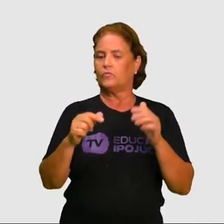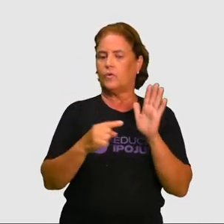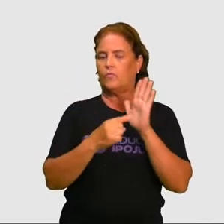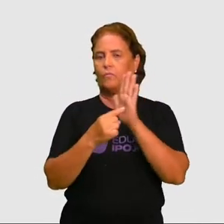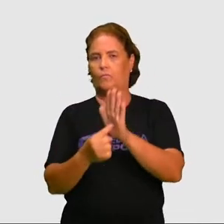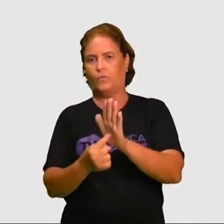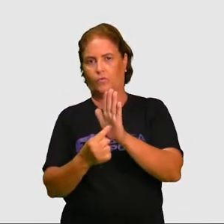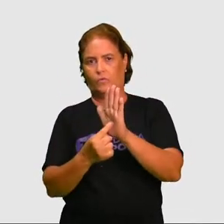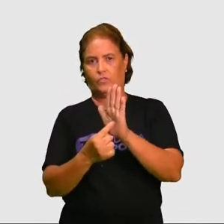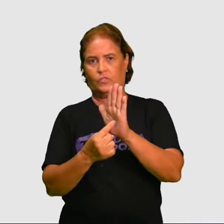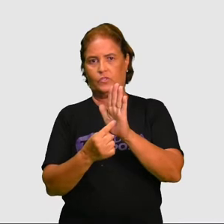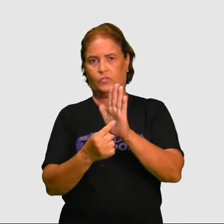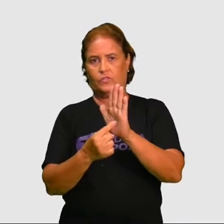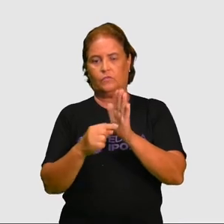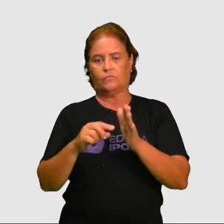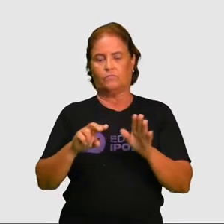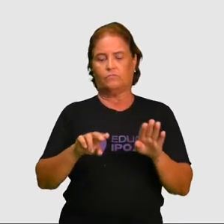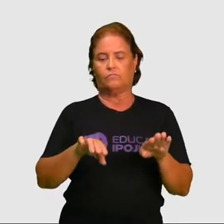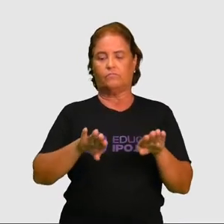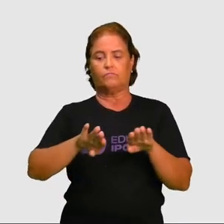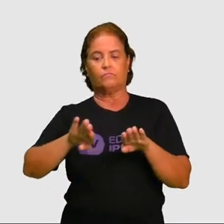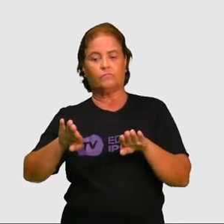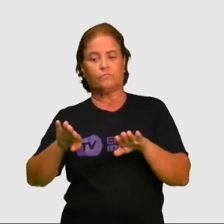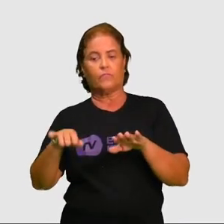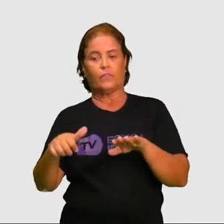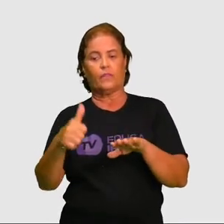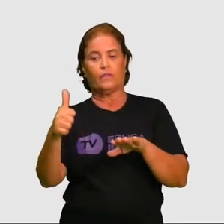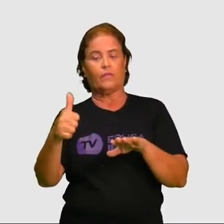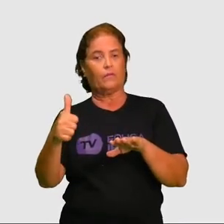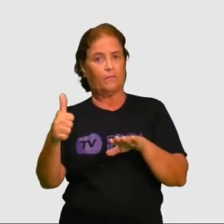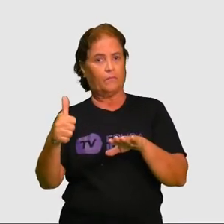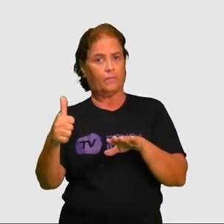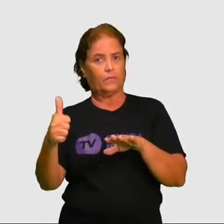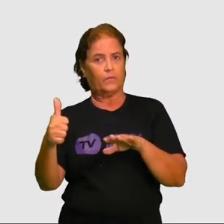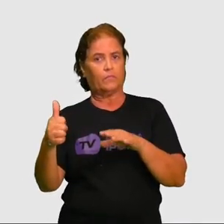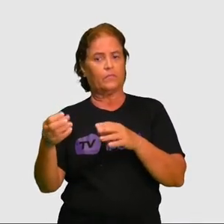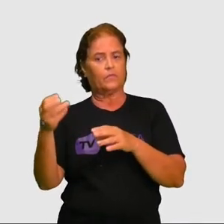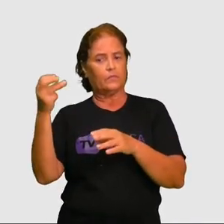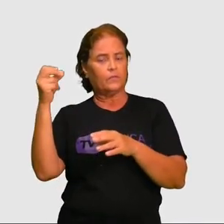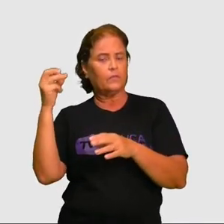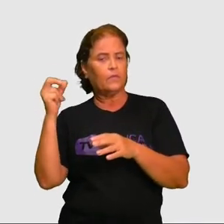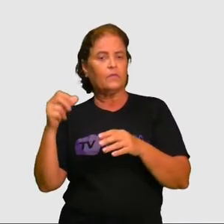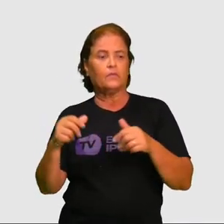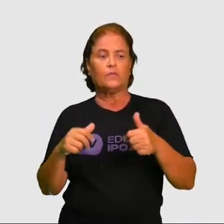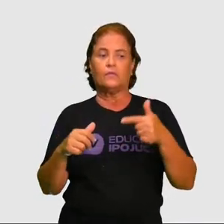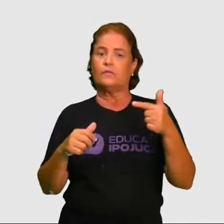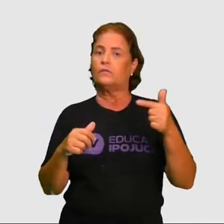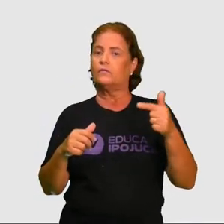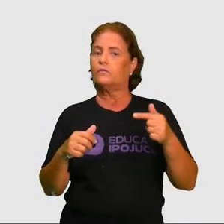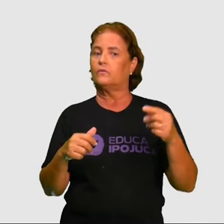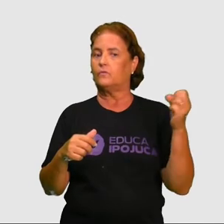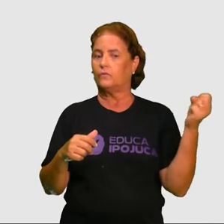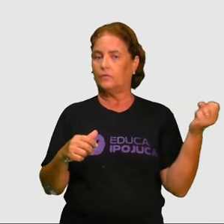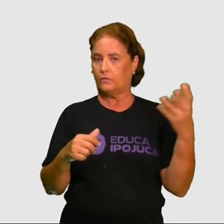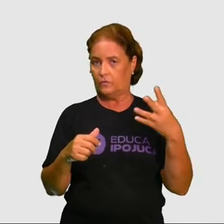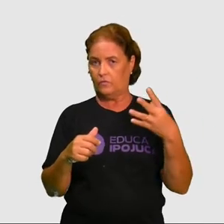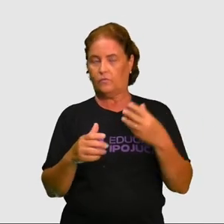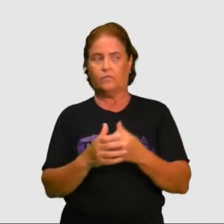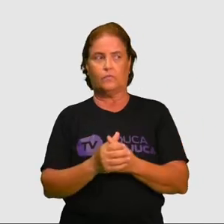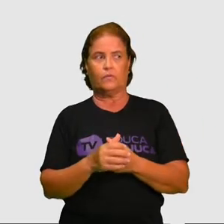divide as duas, mas que mostra também um estilo de desenvolvimento também e mudança de paisagem.